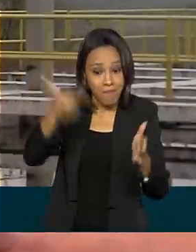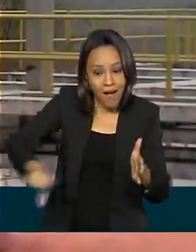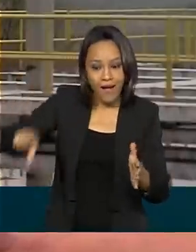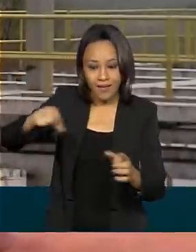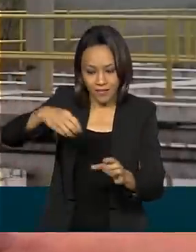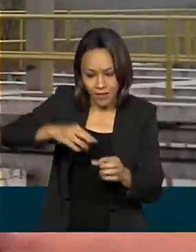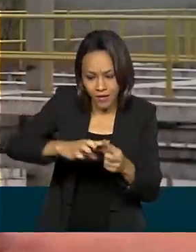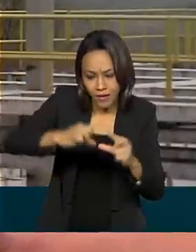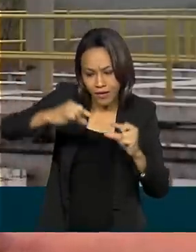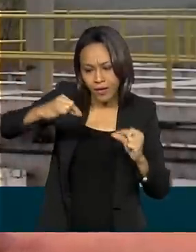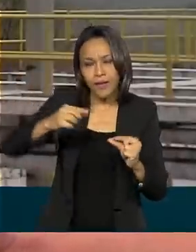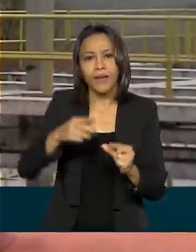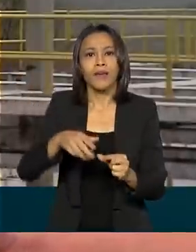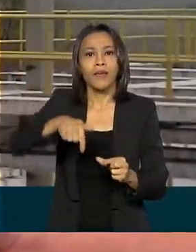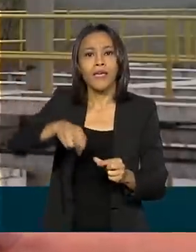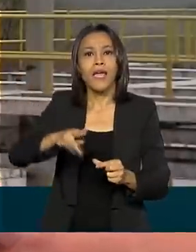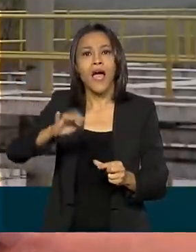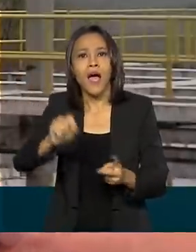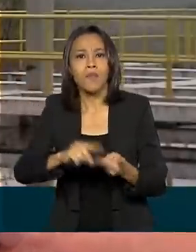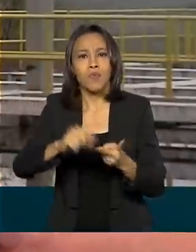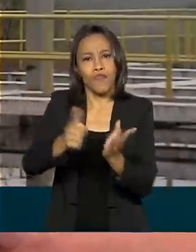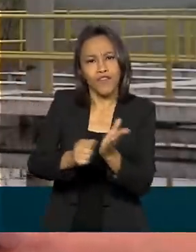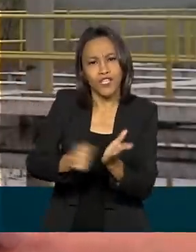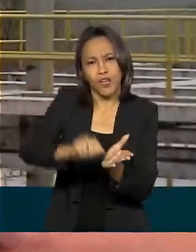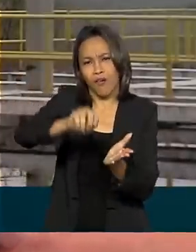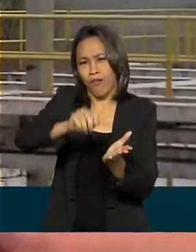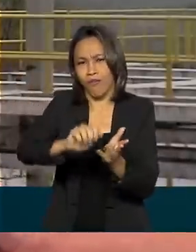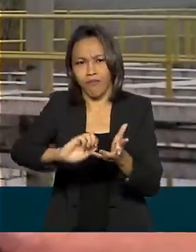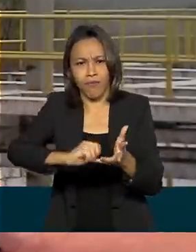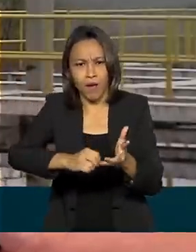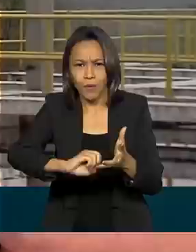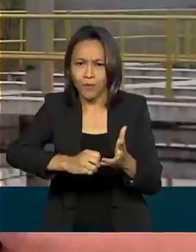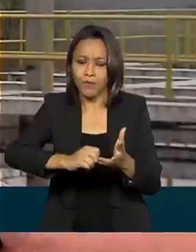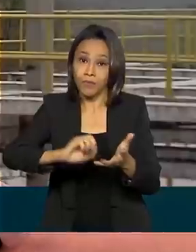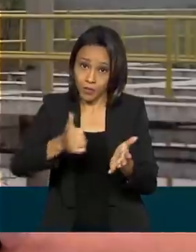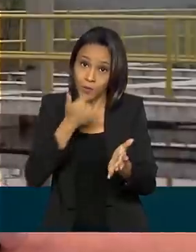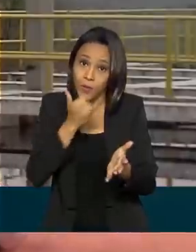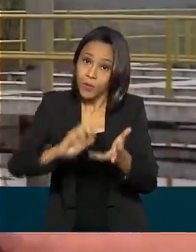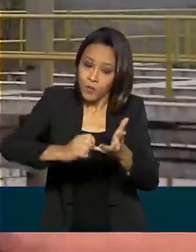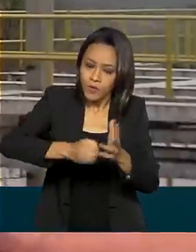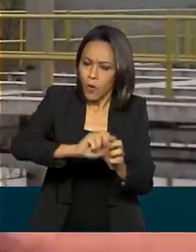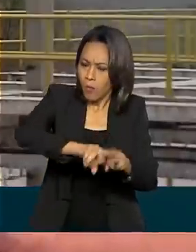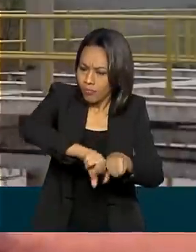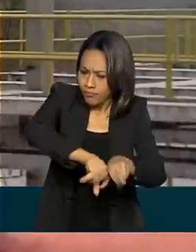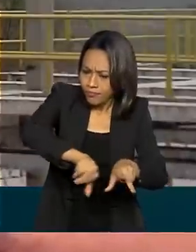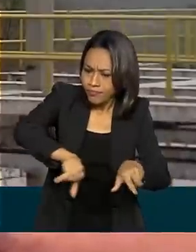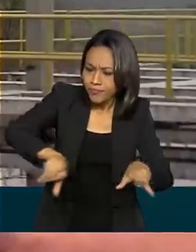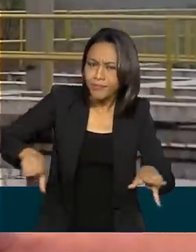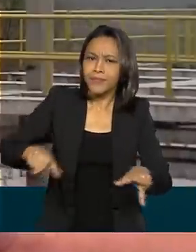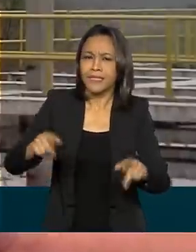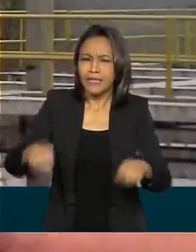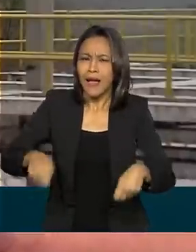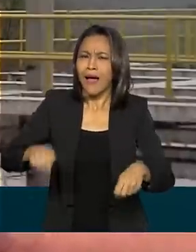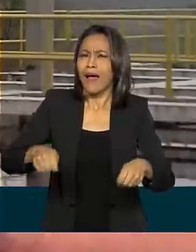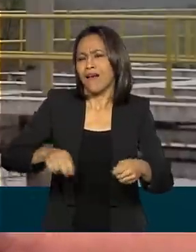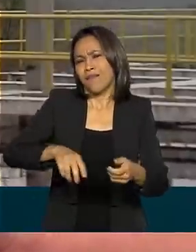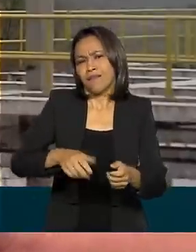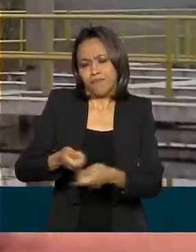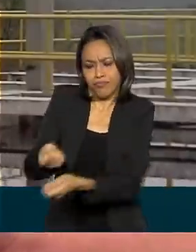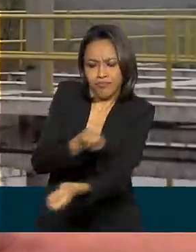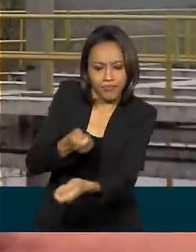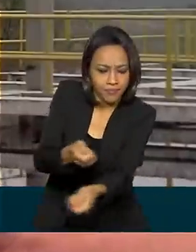quiabo, vai plantar um feijão de corda, feijão de arranca. Já plantar, vai melhorar. A gente pode irrigar uma palma, pode irrigar